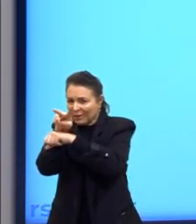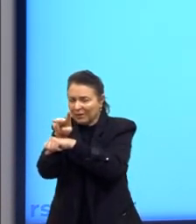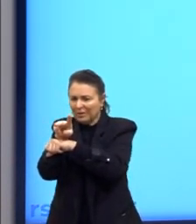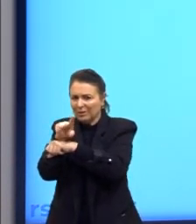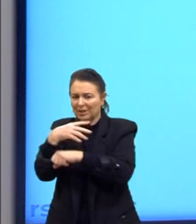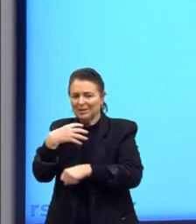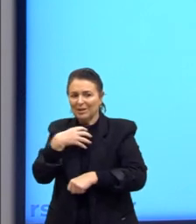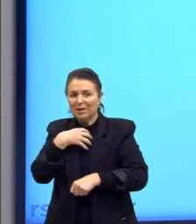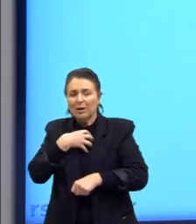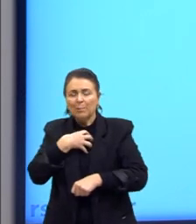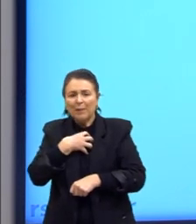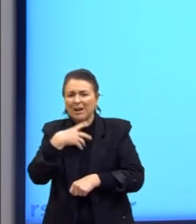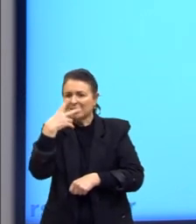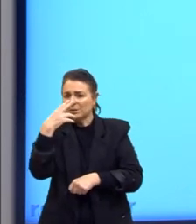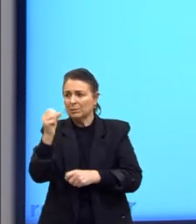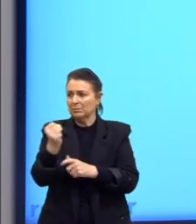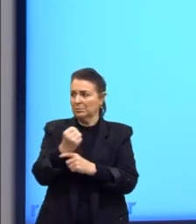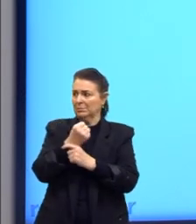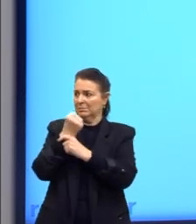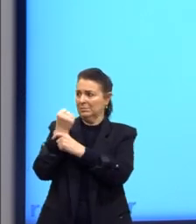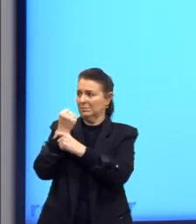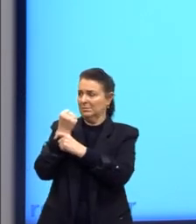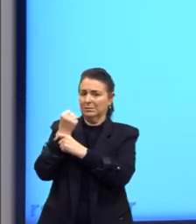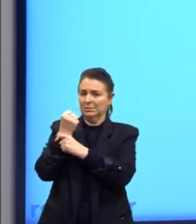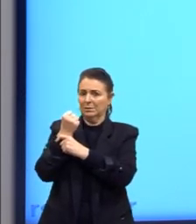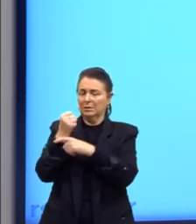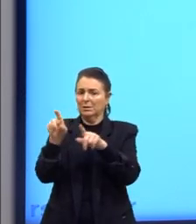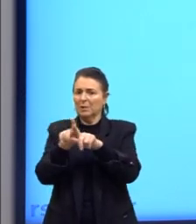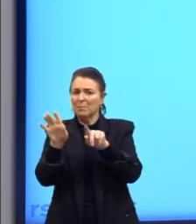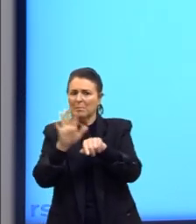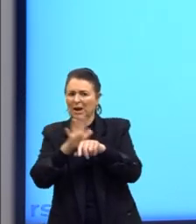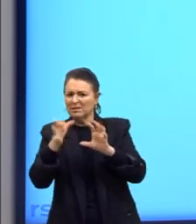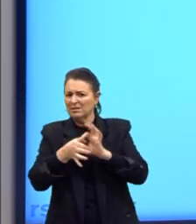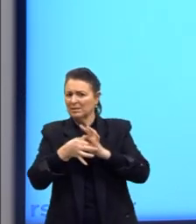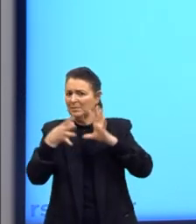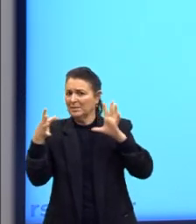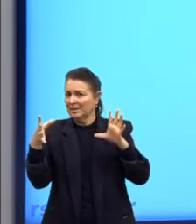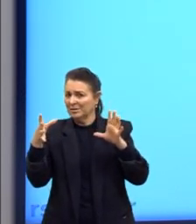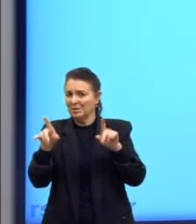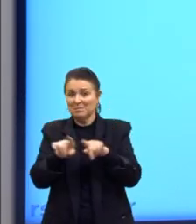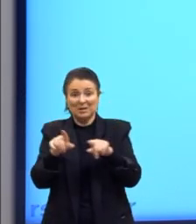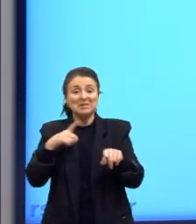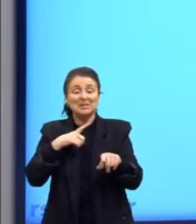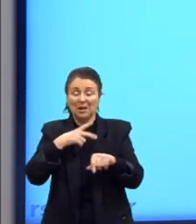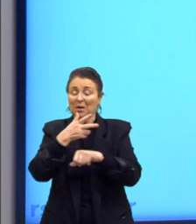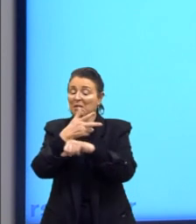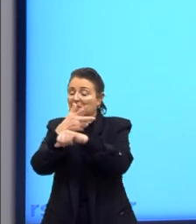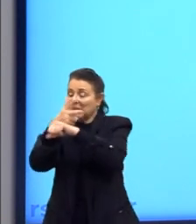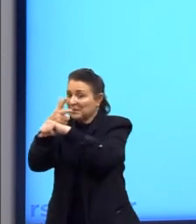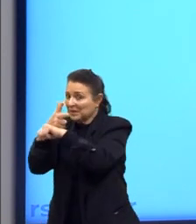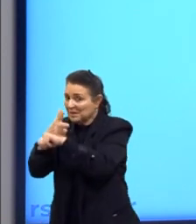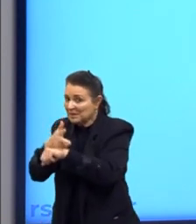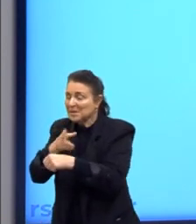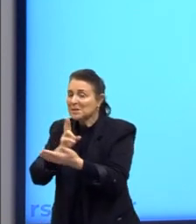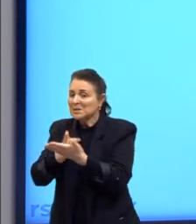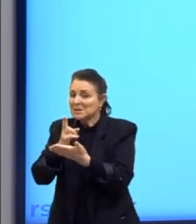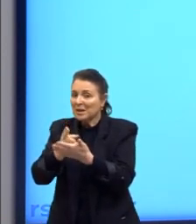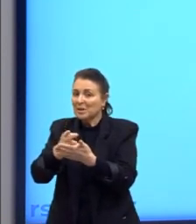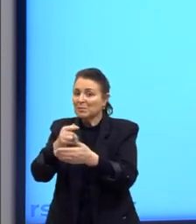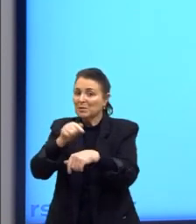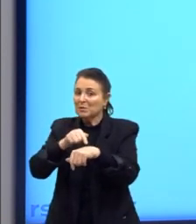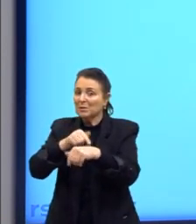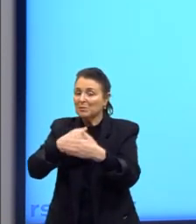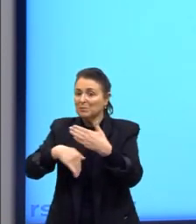falsa sensação de que nós temos mais liberdade, mas nós estamos constantemente vigiados. Poder disciplinar exercido através da